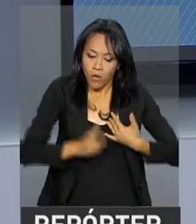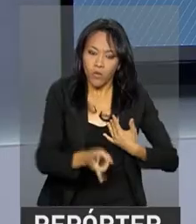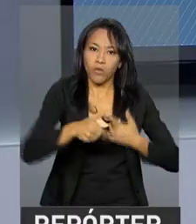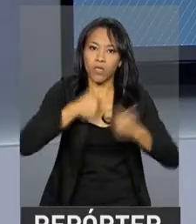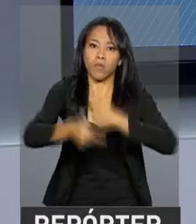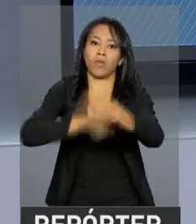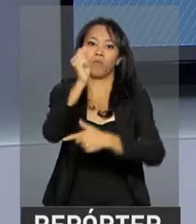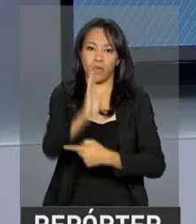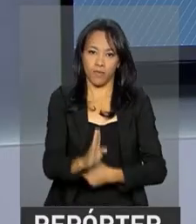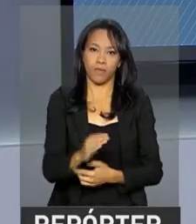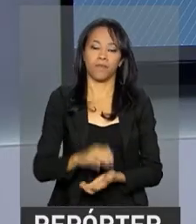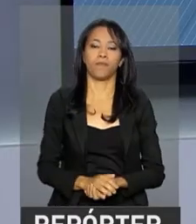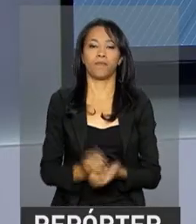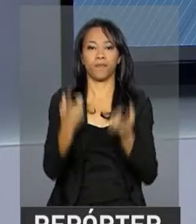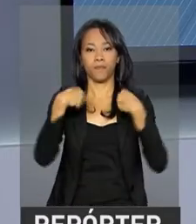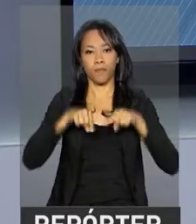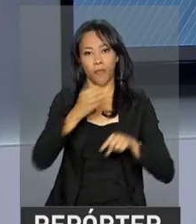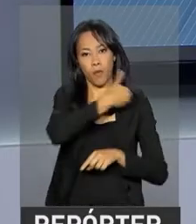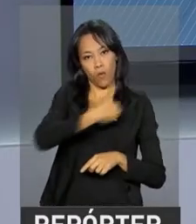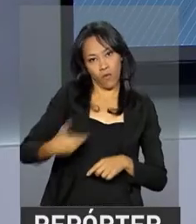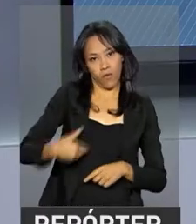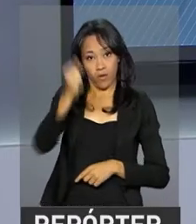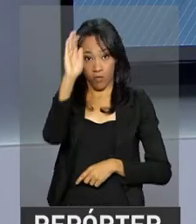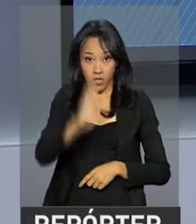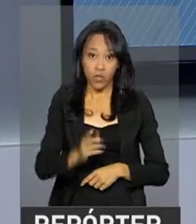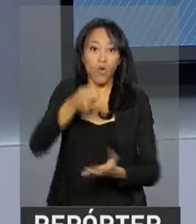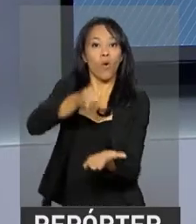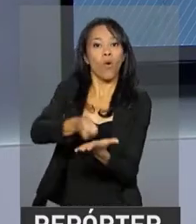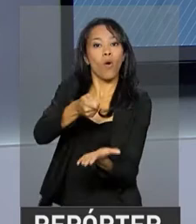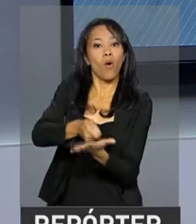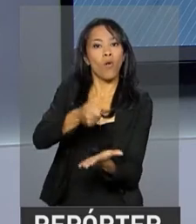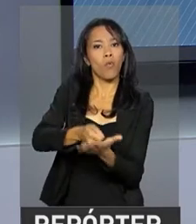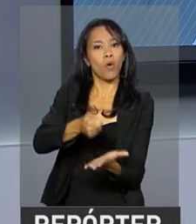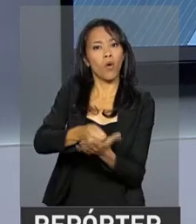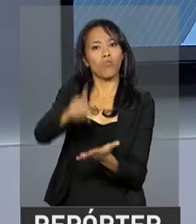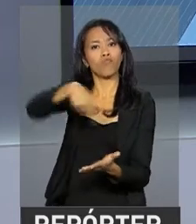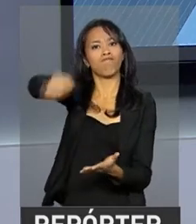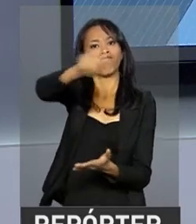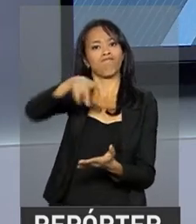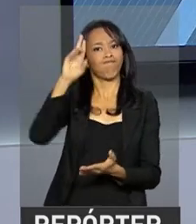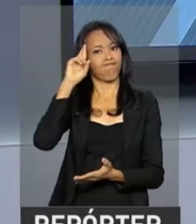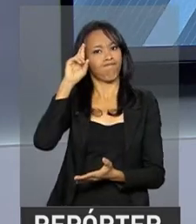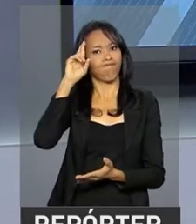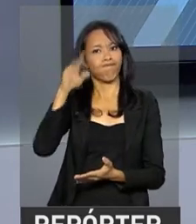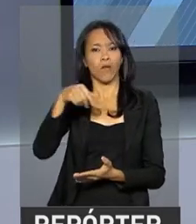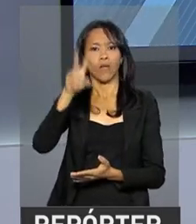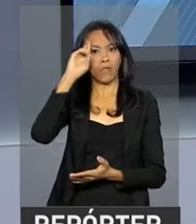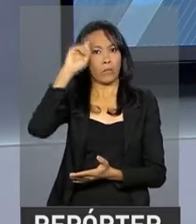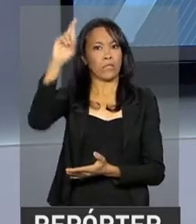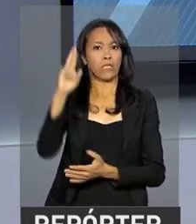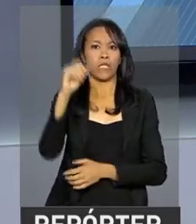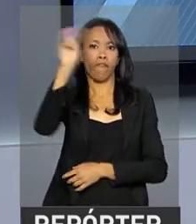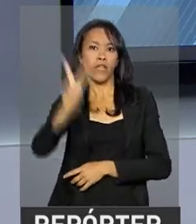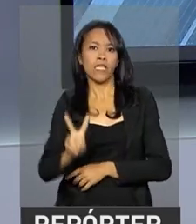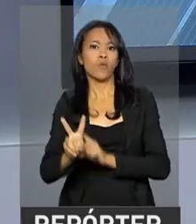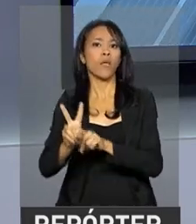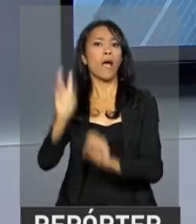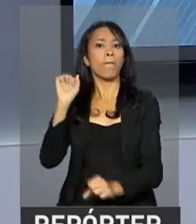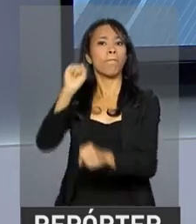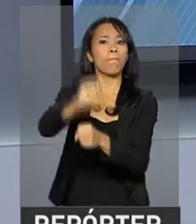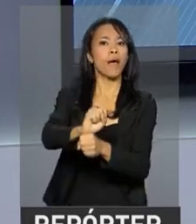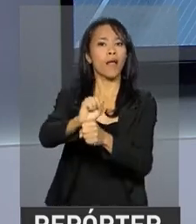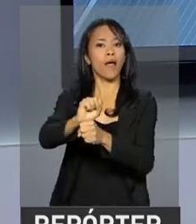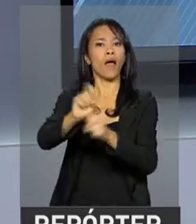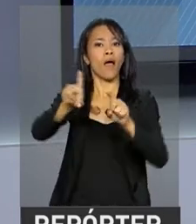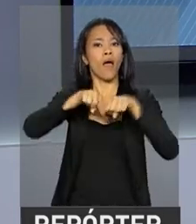O governo brasileiro cobrou das autoridades venezuelanas a suspensão da Assembleia Constituinte